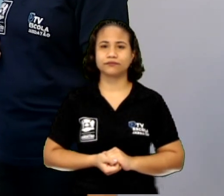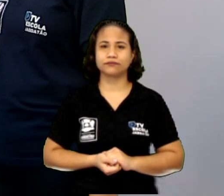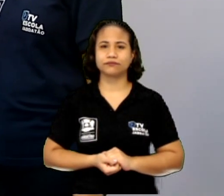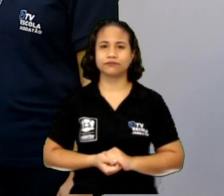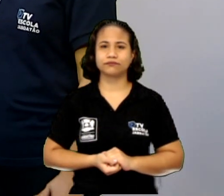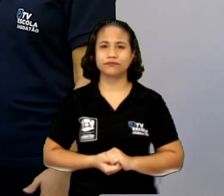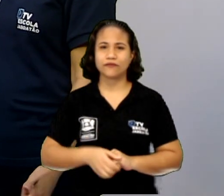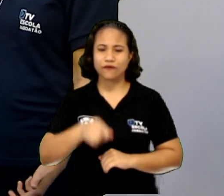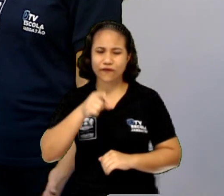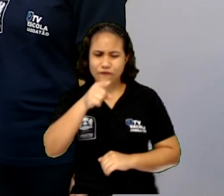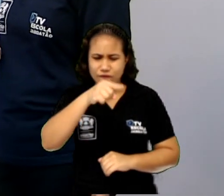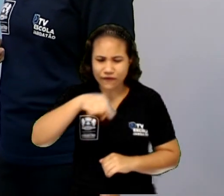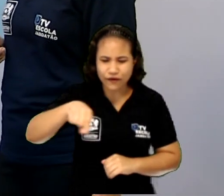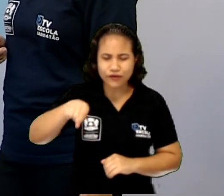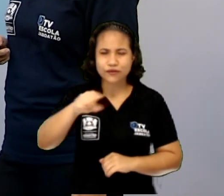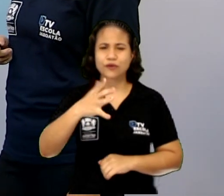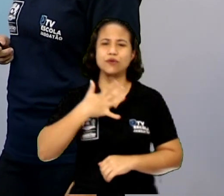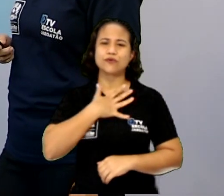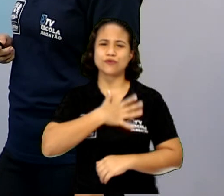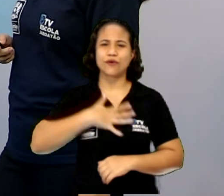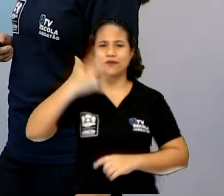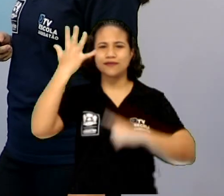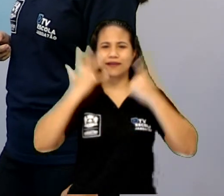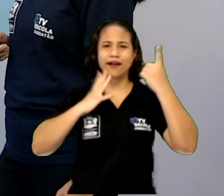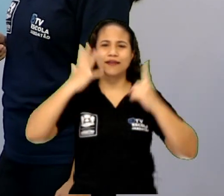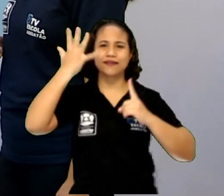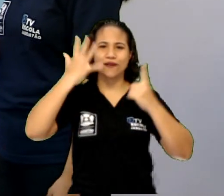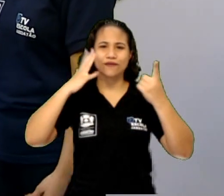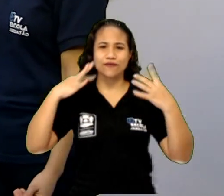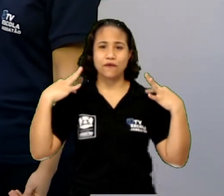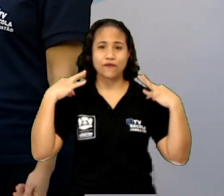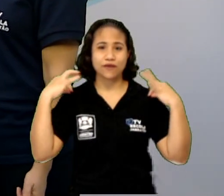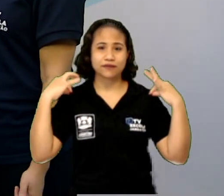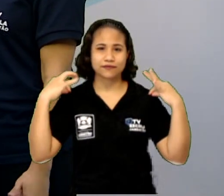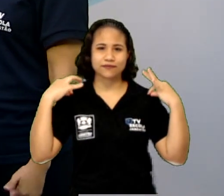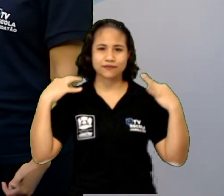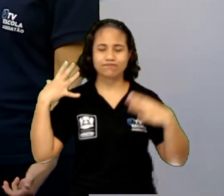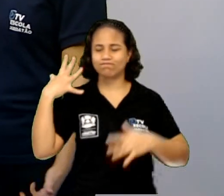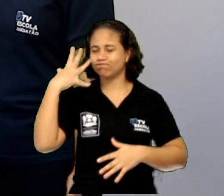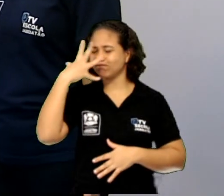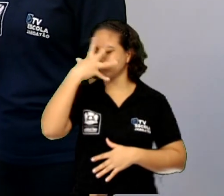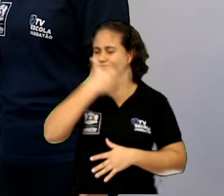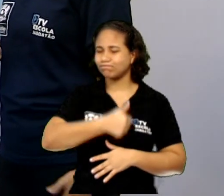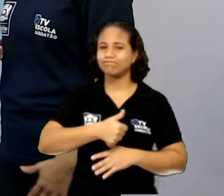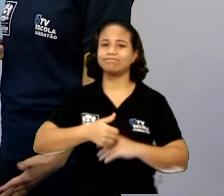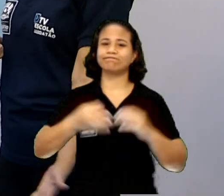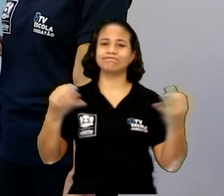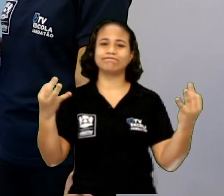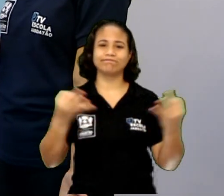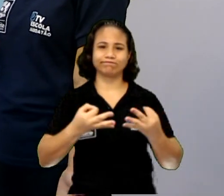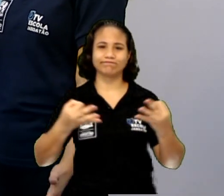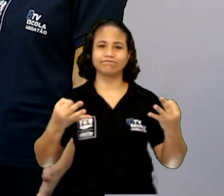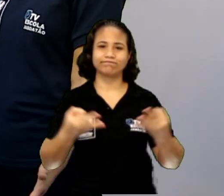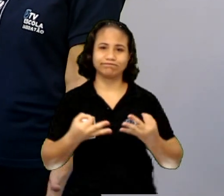Vocês gostam de carnaval. As fantasias de vocês são fantásticas. Estão